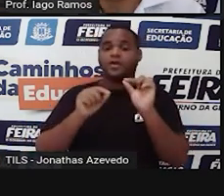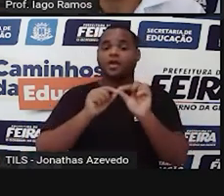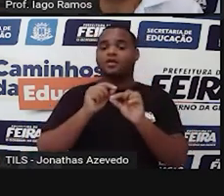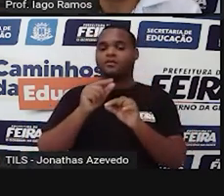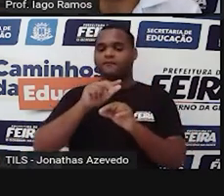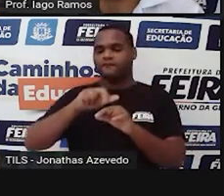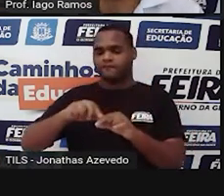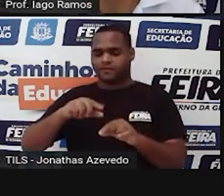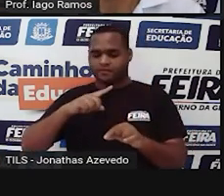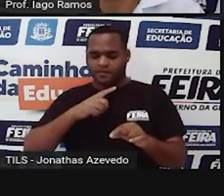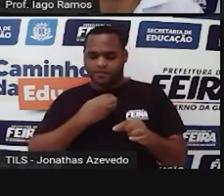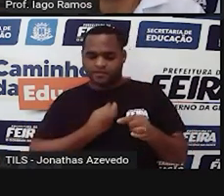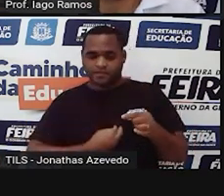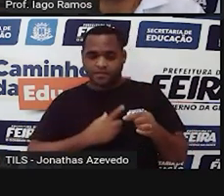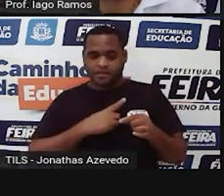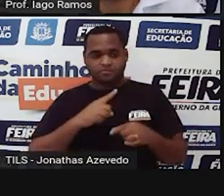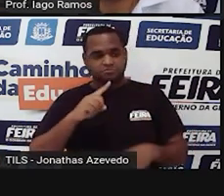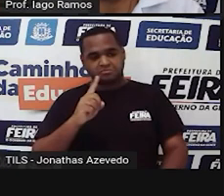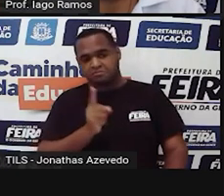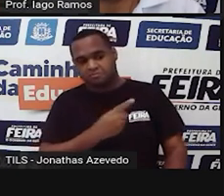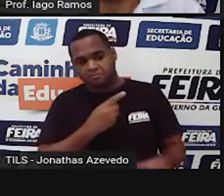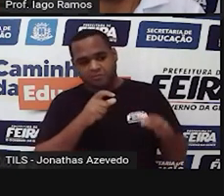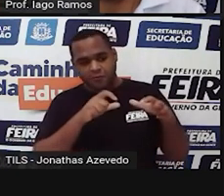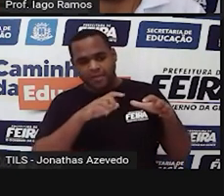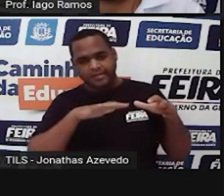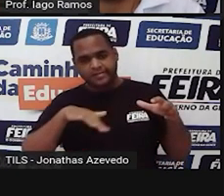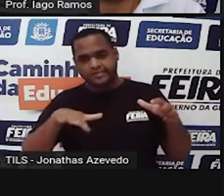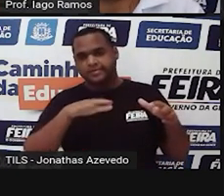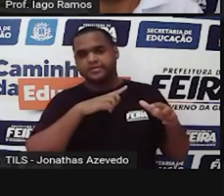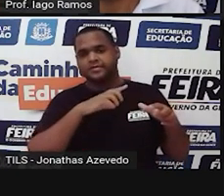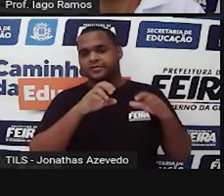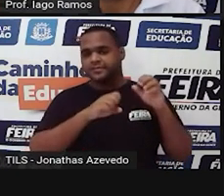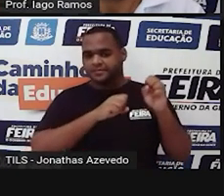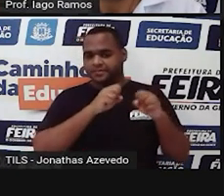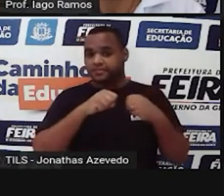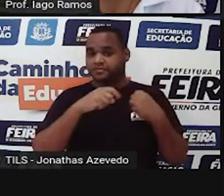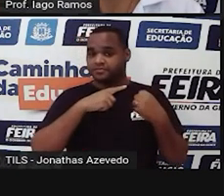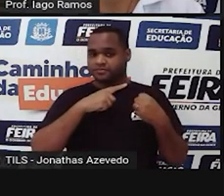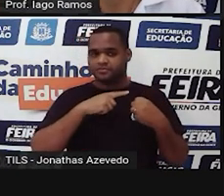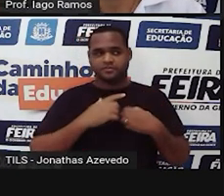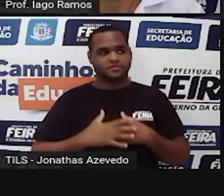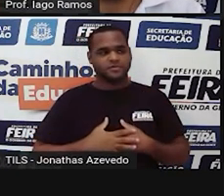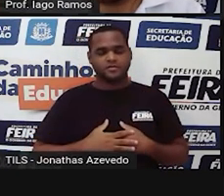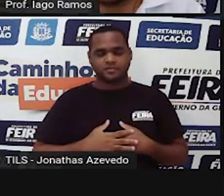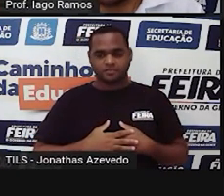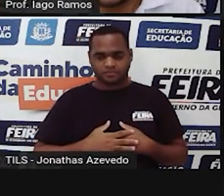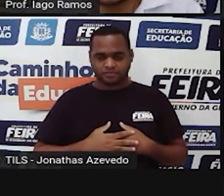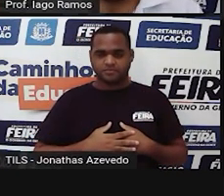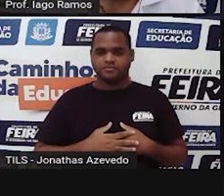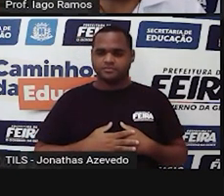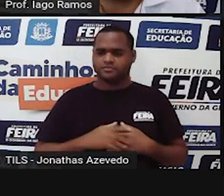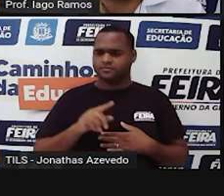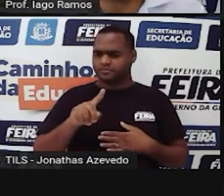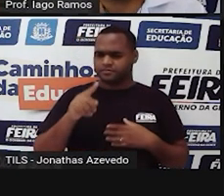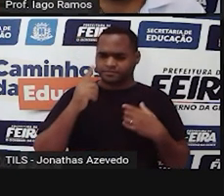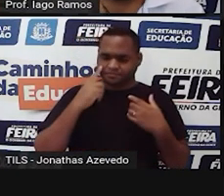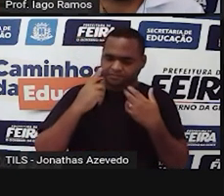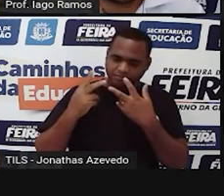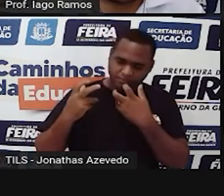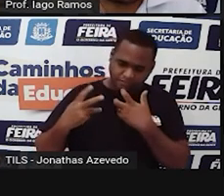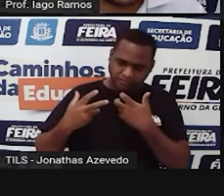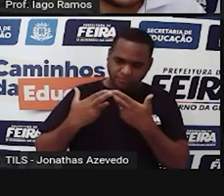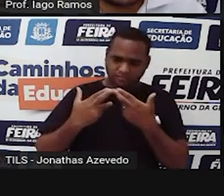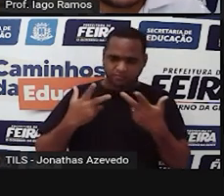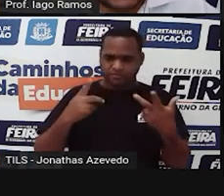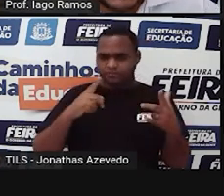estiver ao seu redor, tudo que estiver à sua volta, e comece a perceber tudo aquilo que